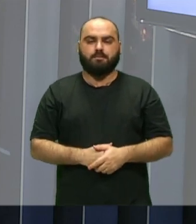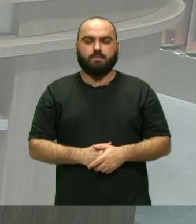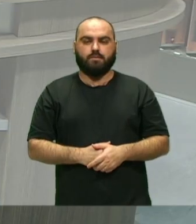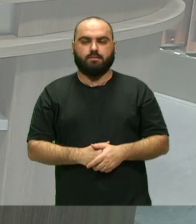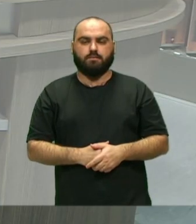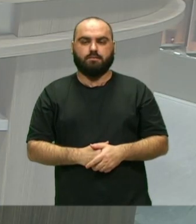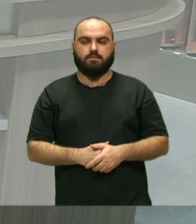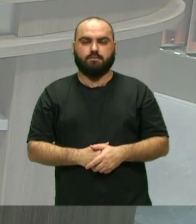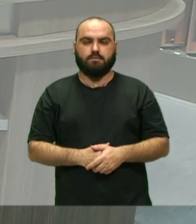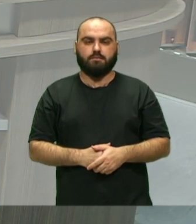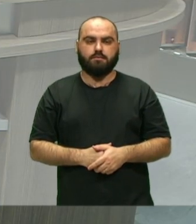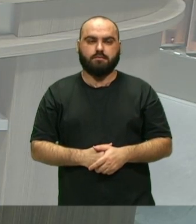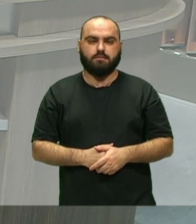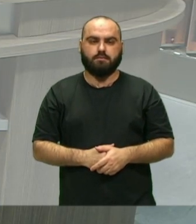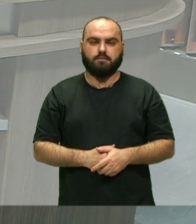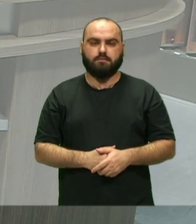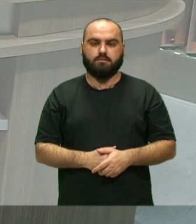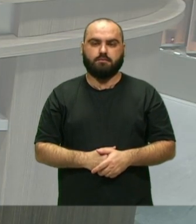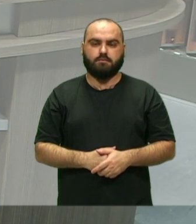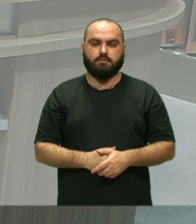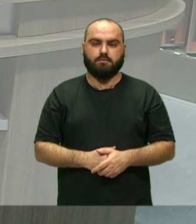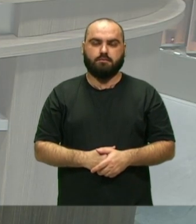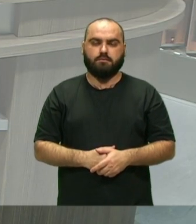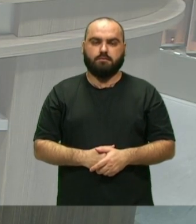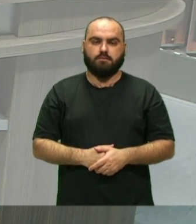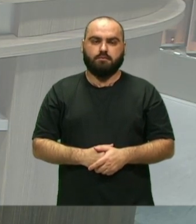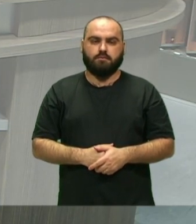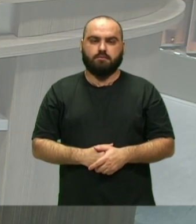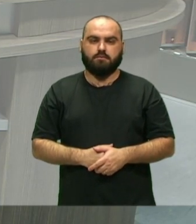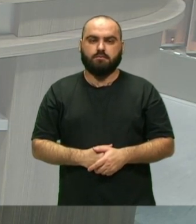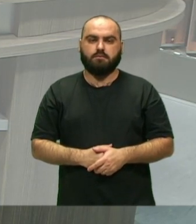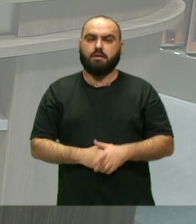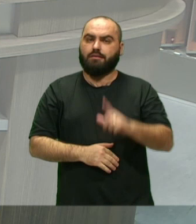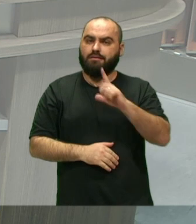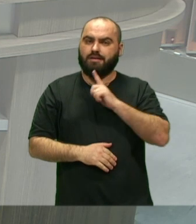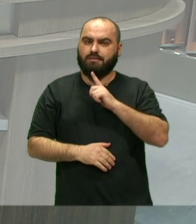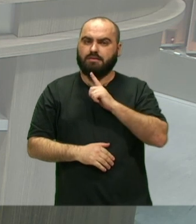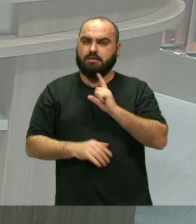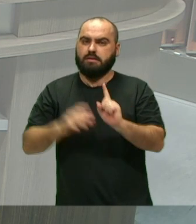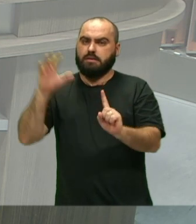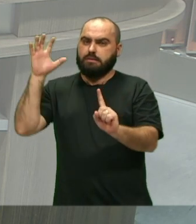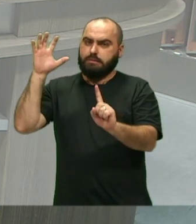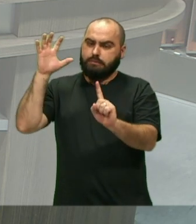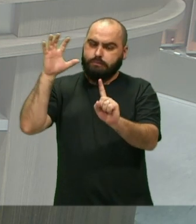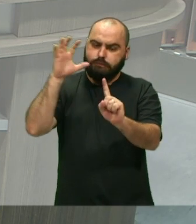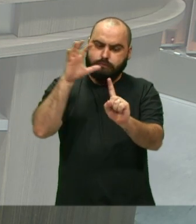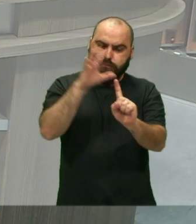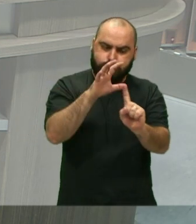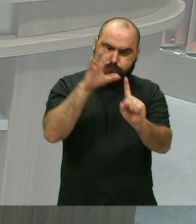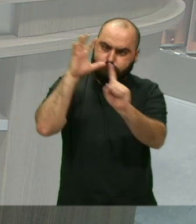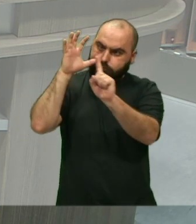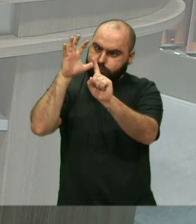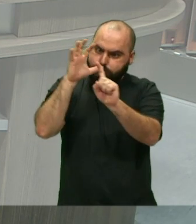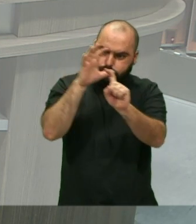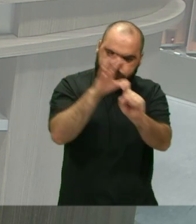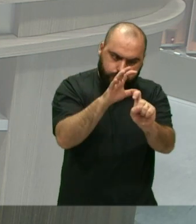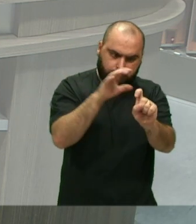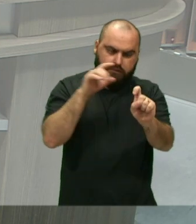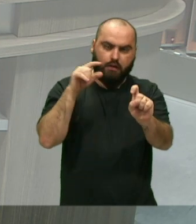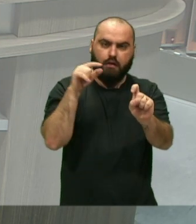Uma agressão Muito grande Às manifestações Religiosas De matriz africana É